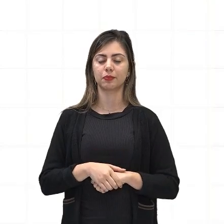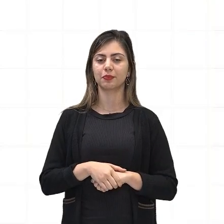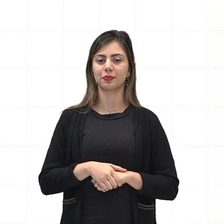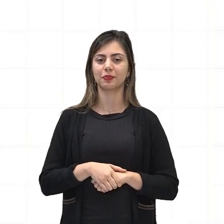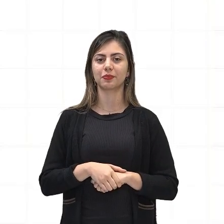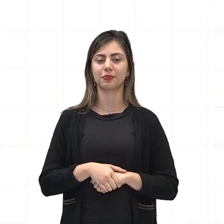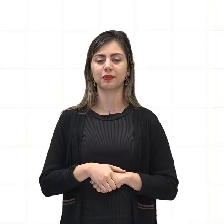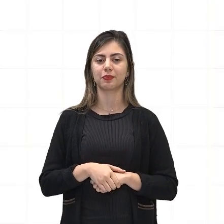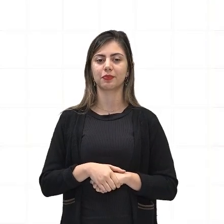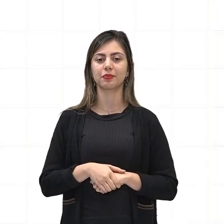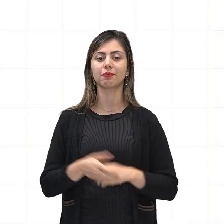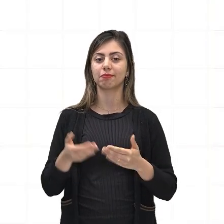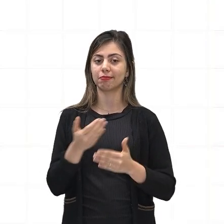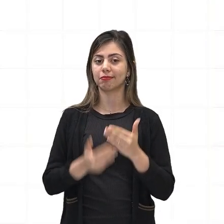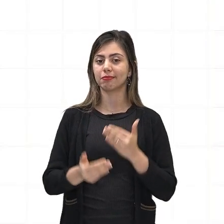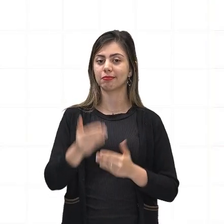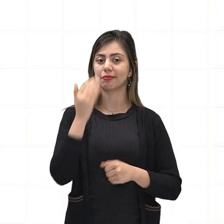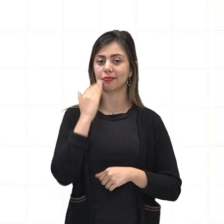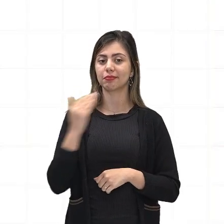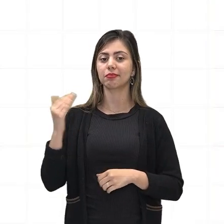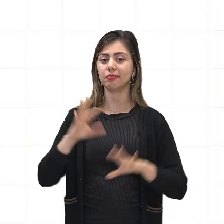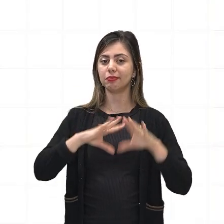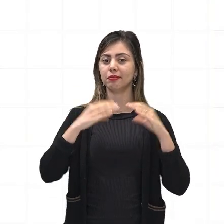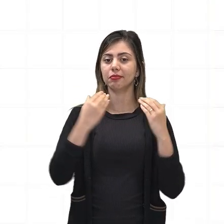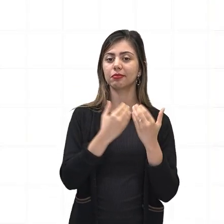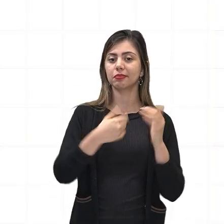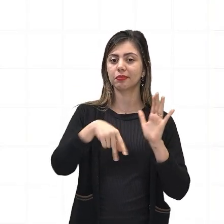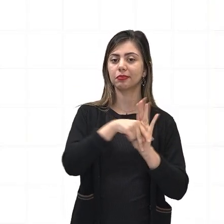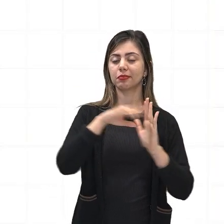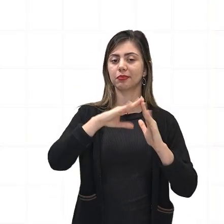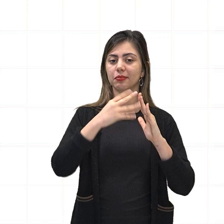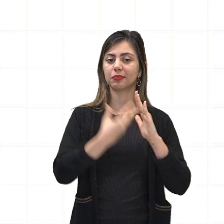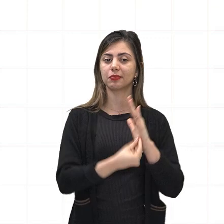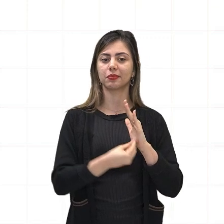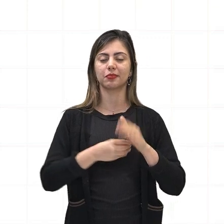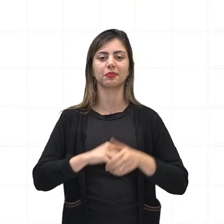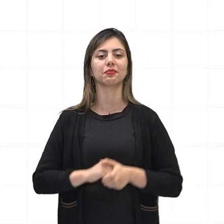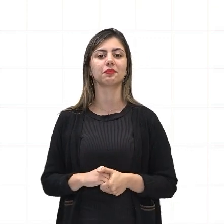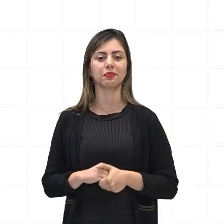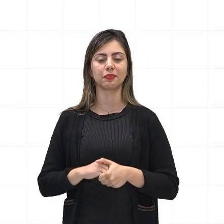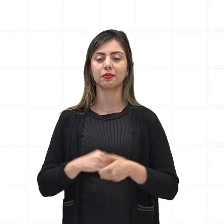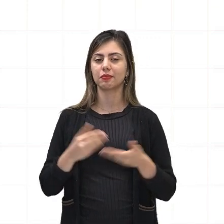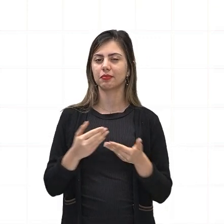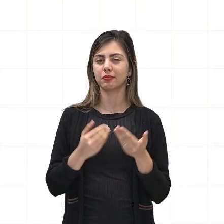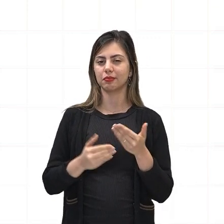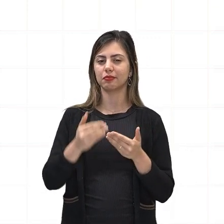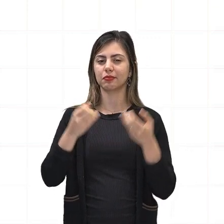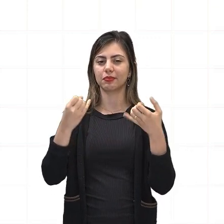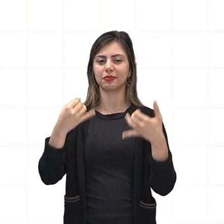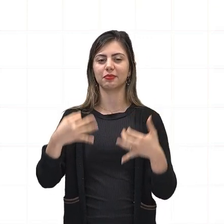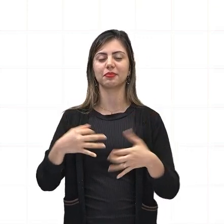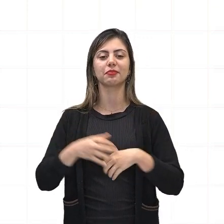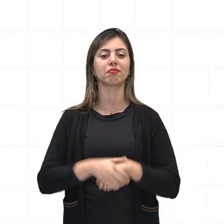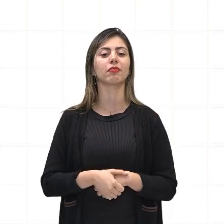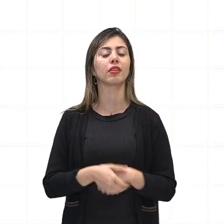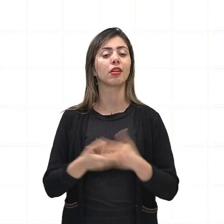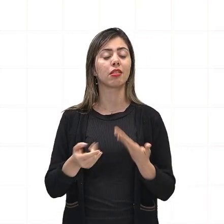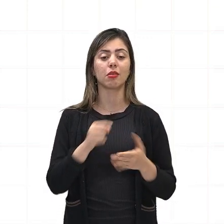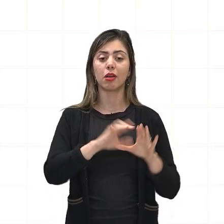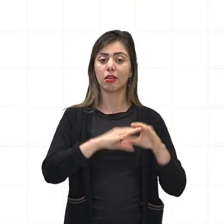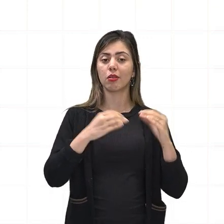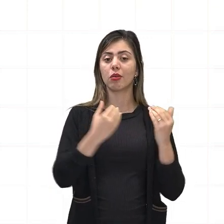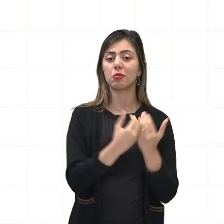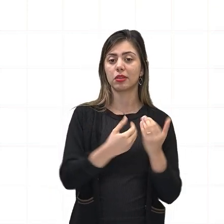Perdão, continuando, comunidade remanescente quilombola. A professora desenrola essa língua, destrava, e a gente tem que falar. Então, essas comunidades